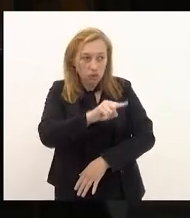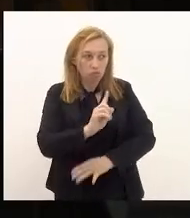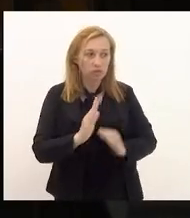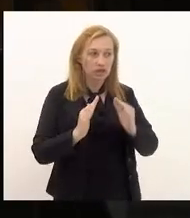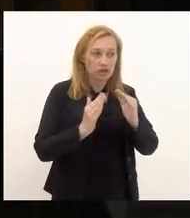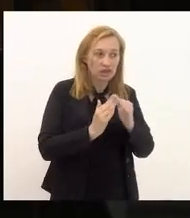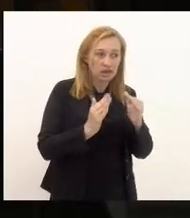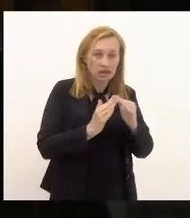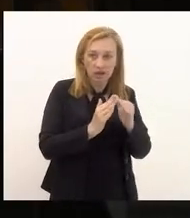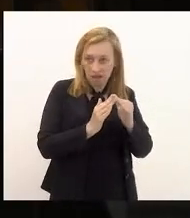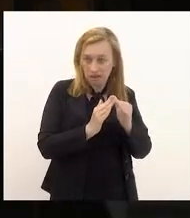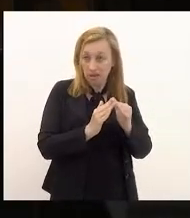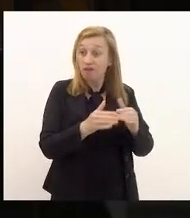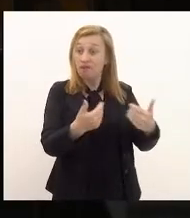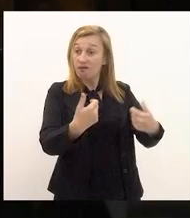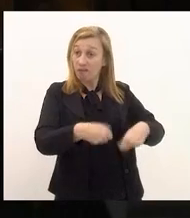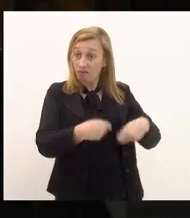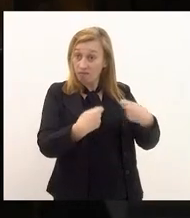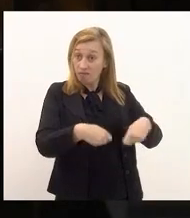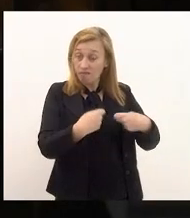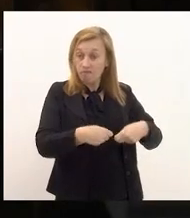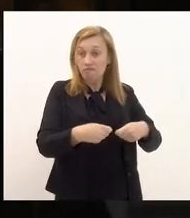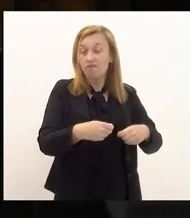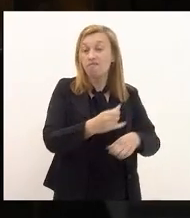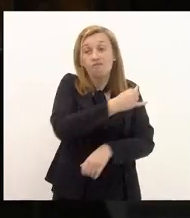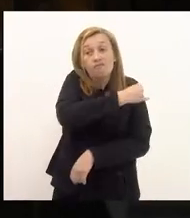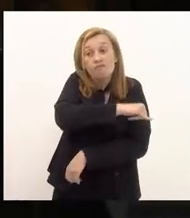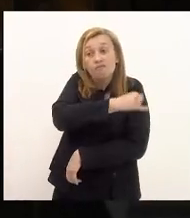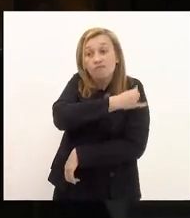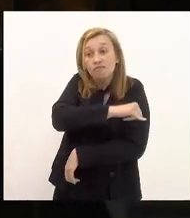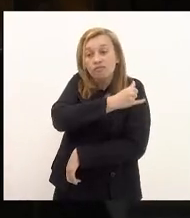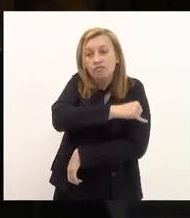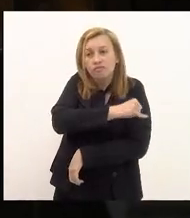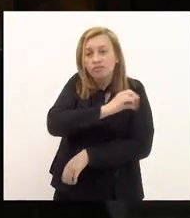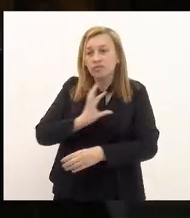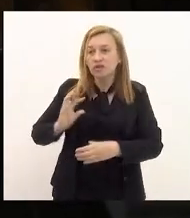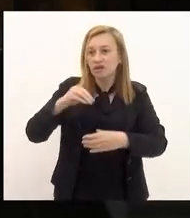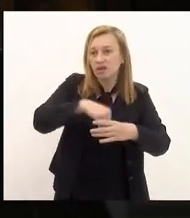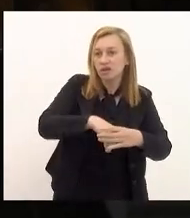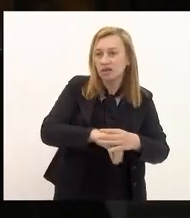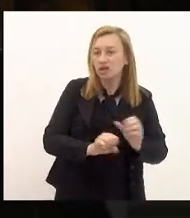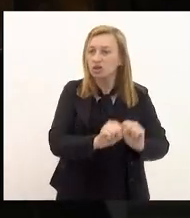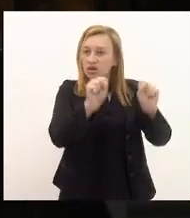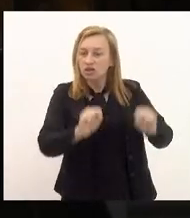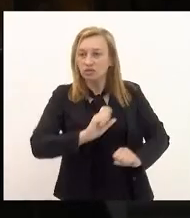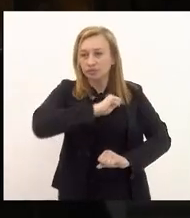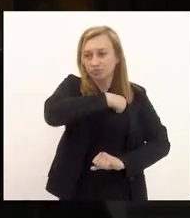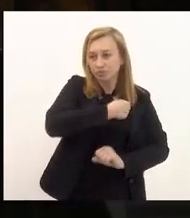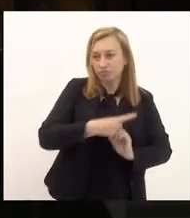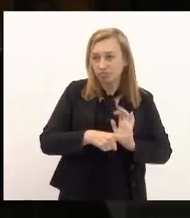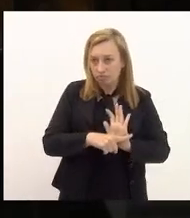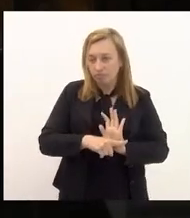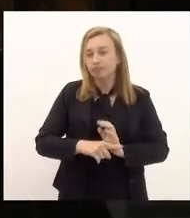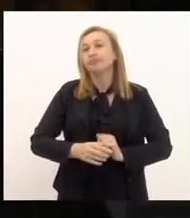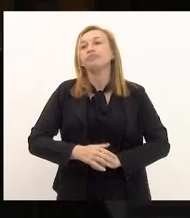face a necessidade do Rio de Janeiro reingressar no regime de recuperação